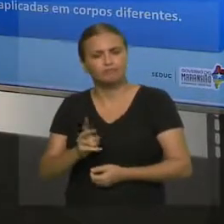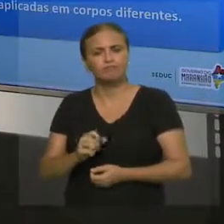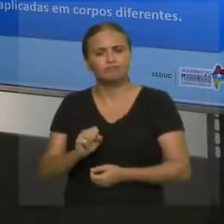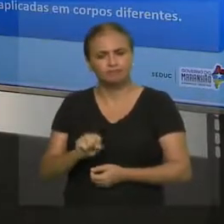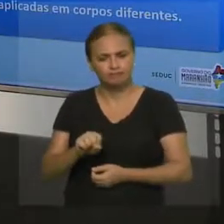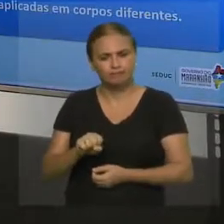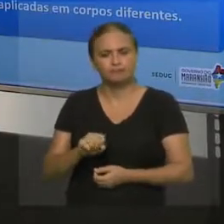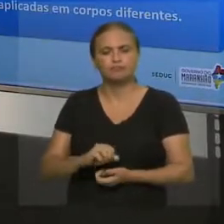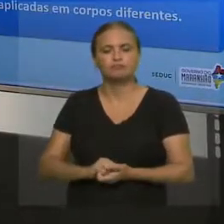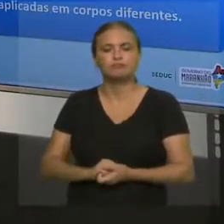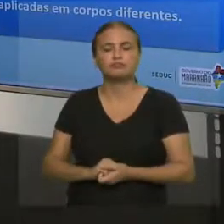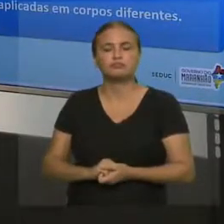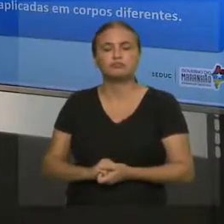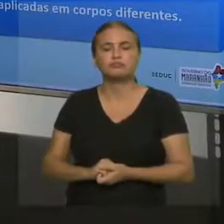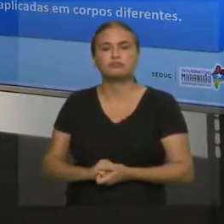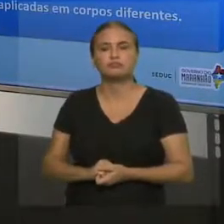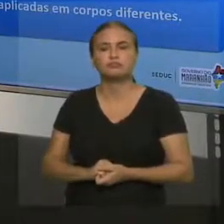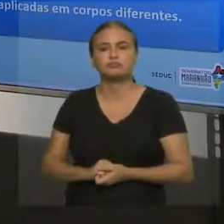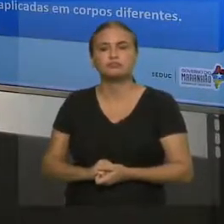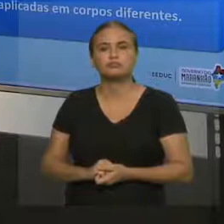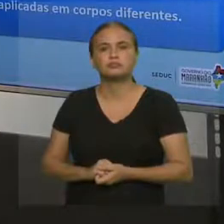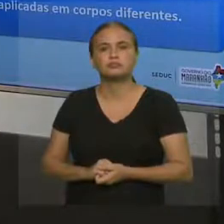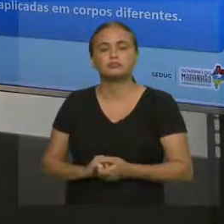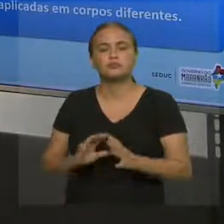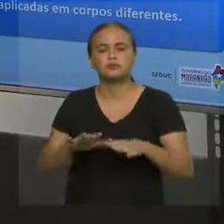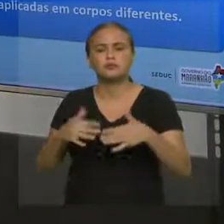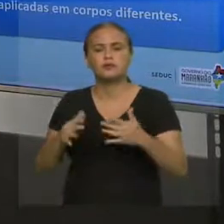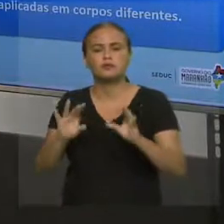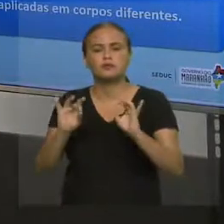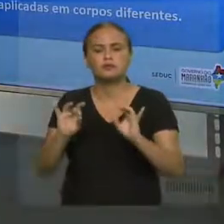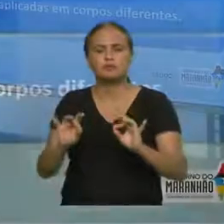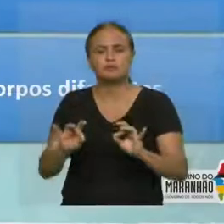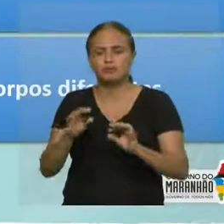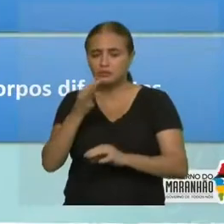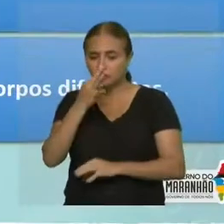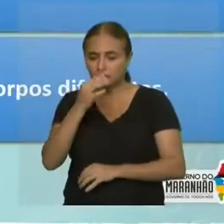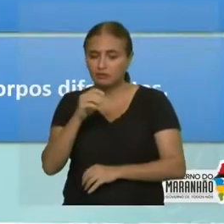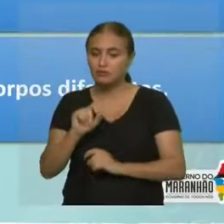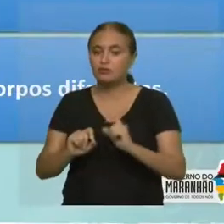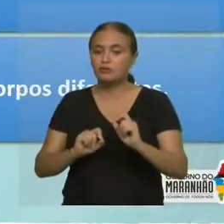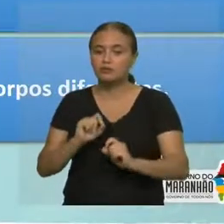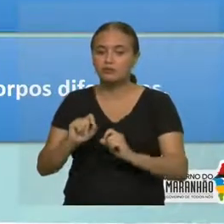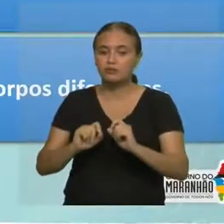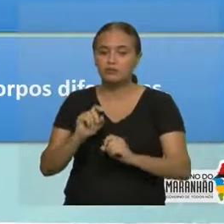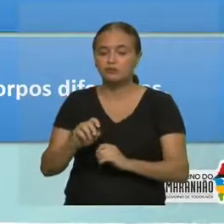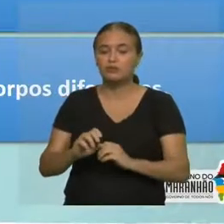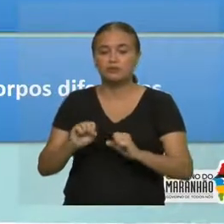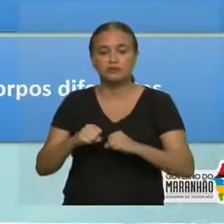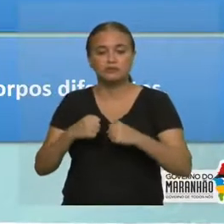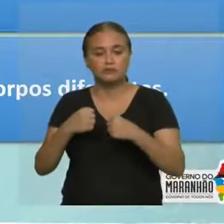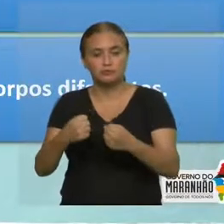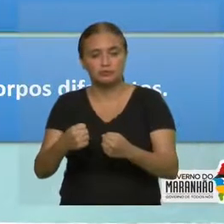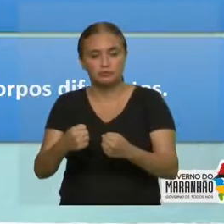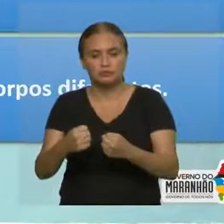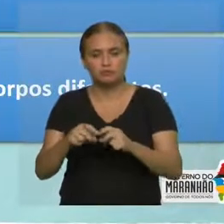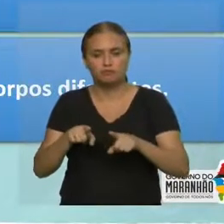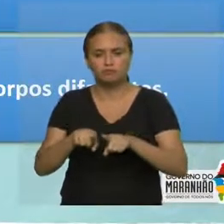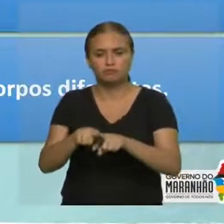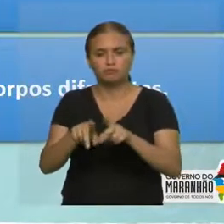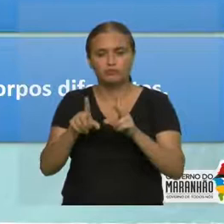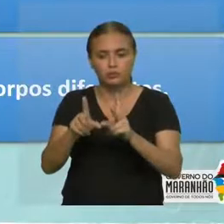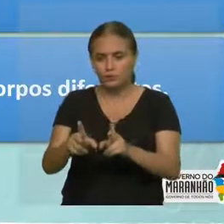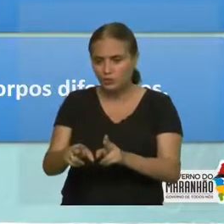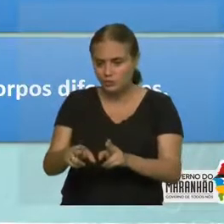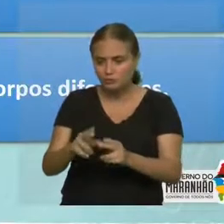reação? Sim, sempre. Beleza? Então, quais são os detalhes? Observem que, essas forças atuam simultaneamente,